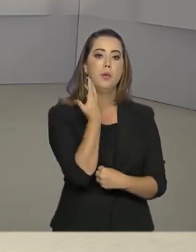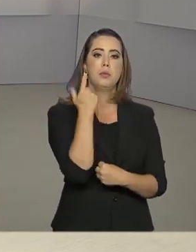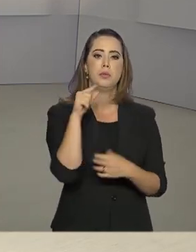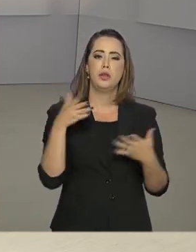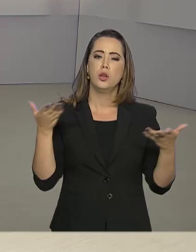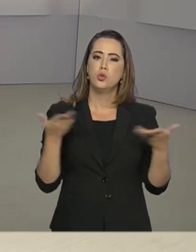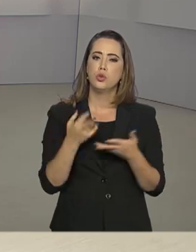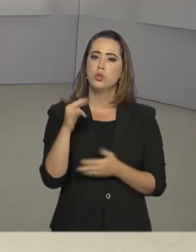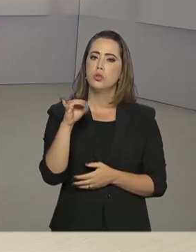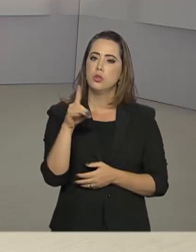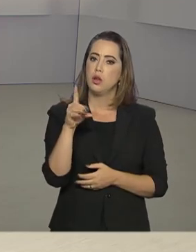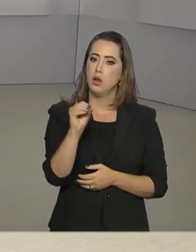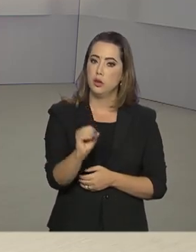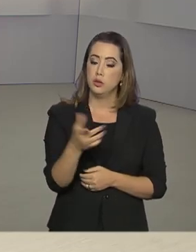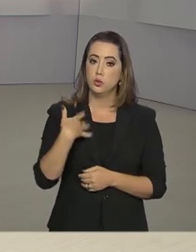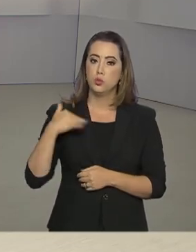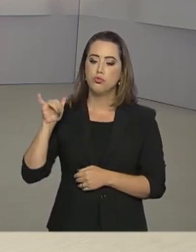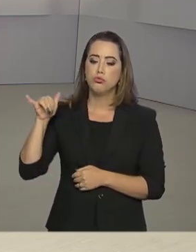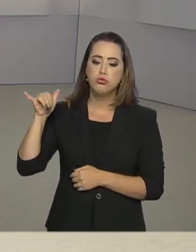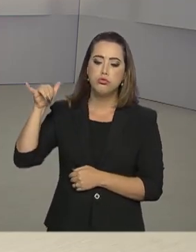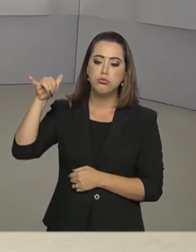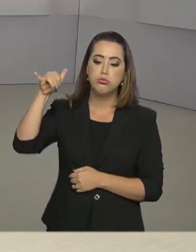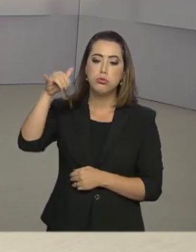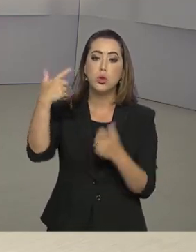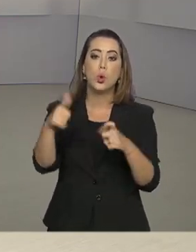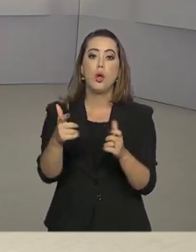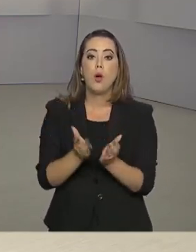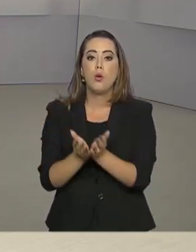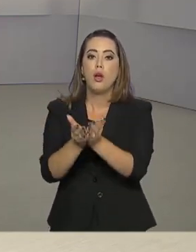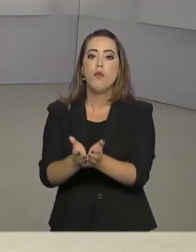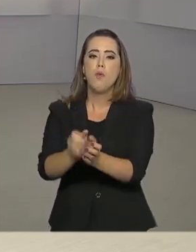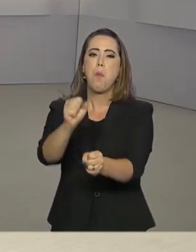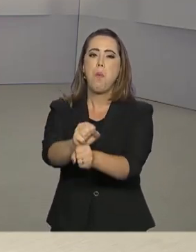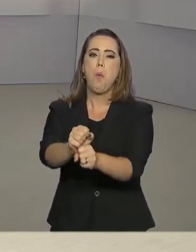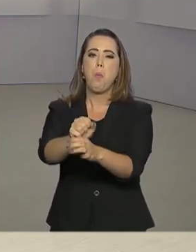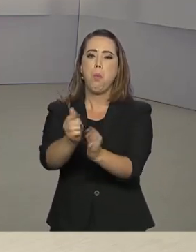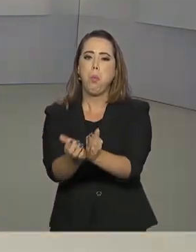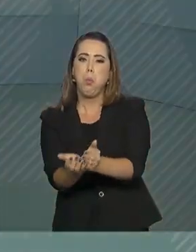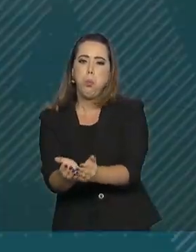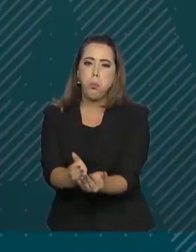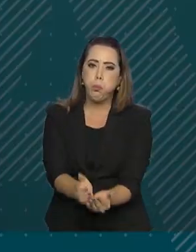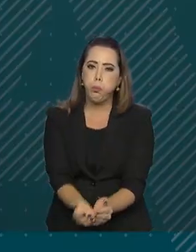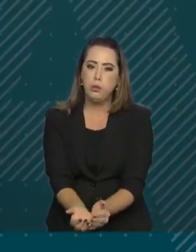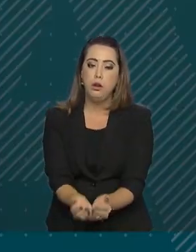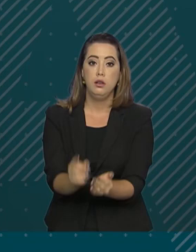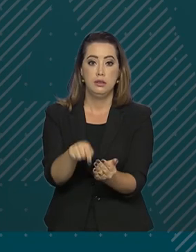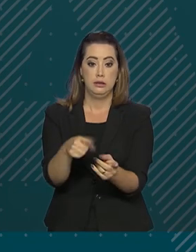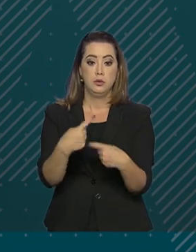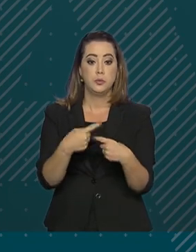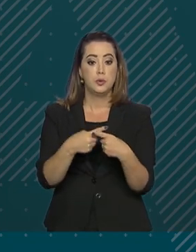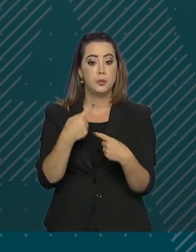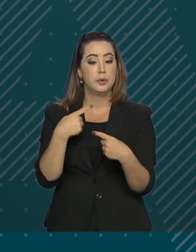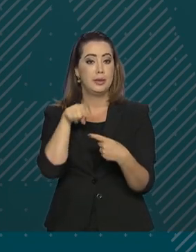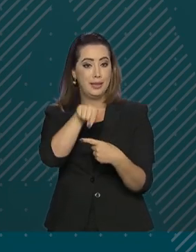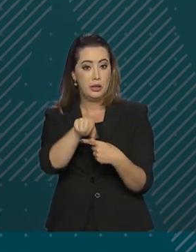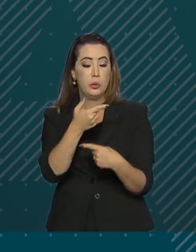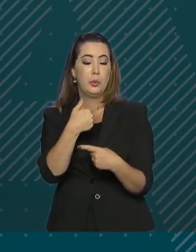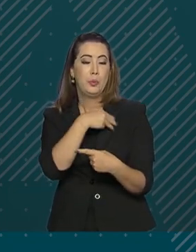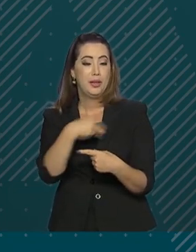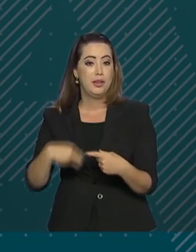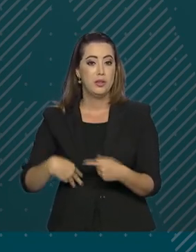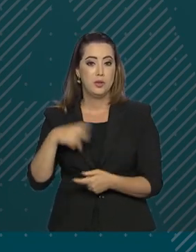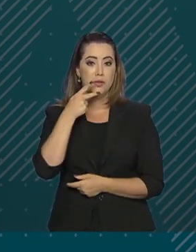estelar Banner está encalhado a 100 quilômetros da costa do Maranhão. Segundo o ministro Ricardo Salles, já não há